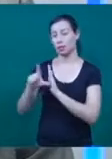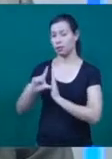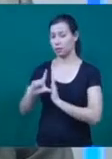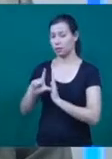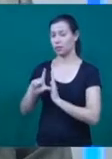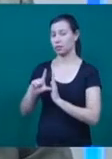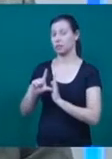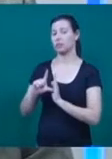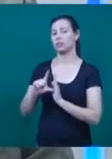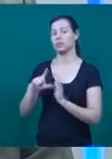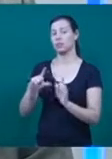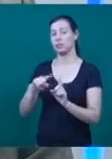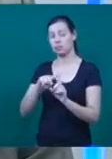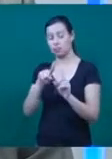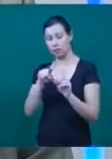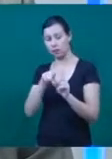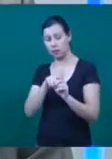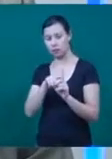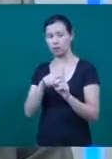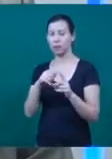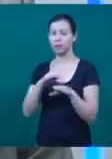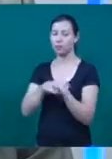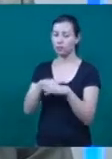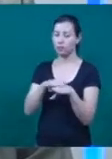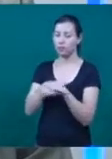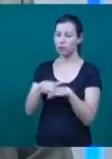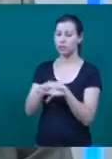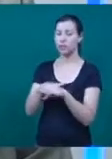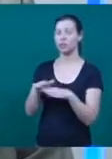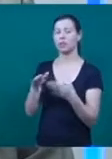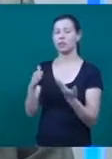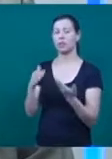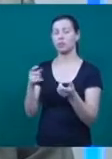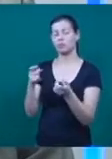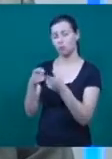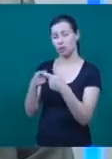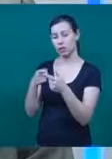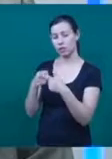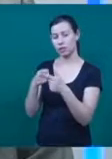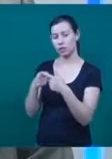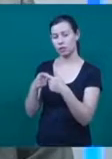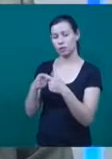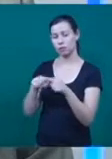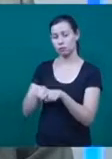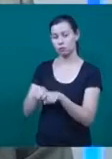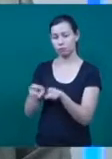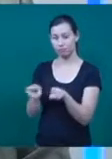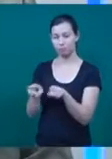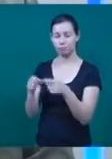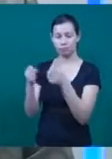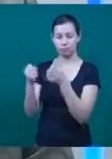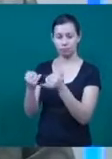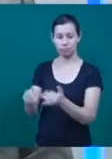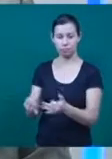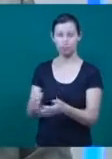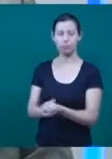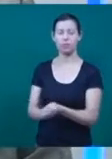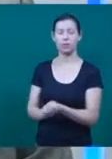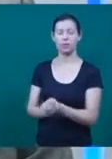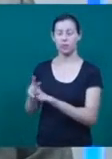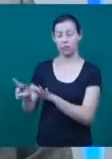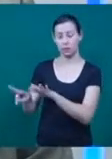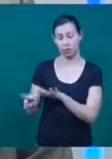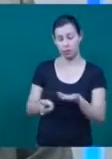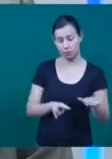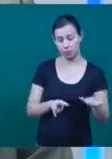do pré-natal e que a paciente tenha um acompanhamento ou um acompanhamento com o seu obstetra na primeira e na